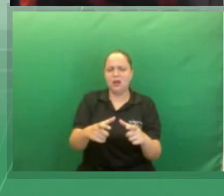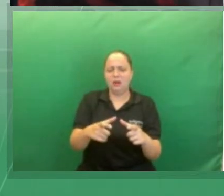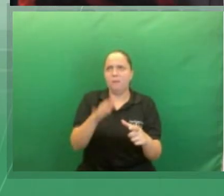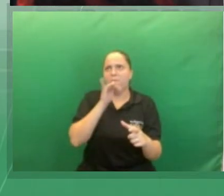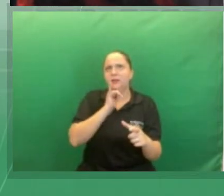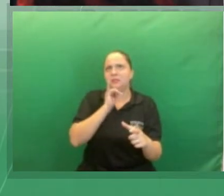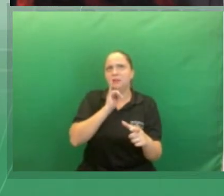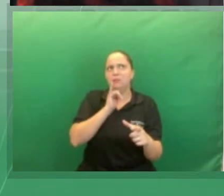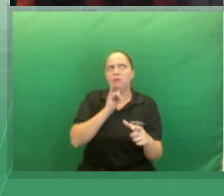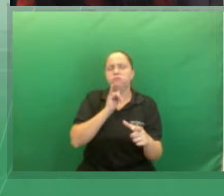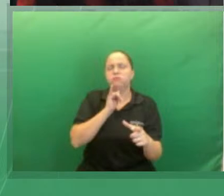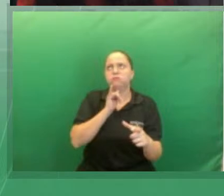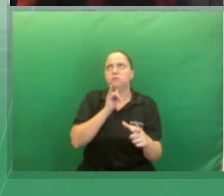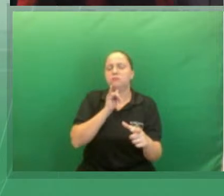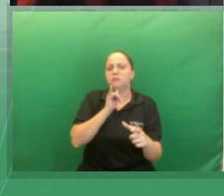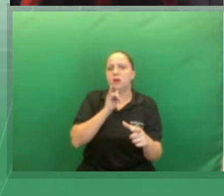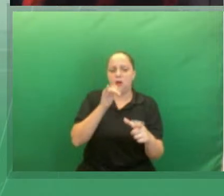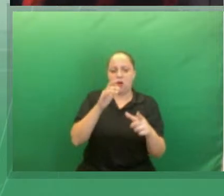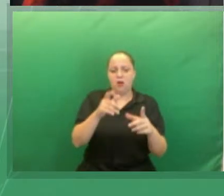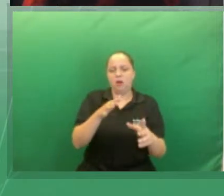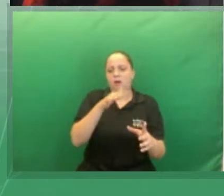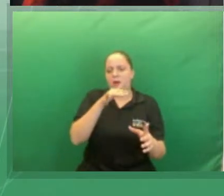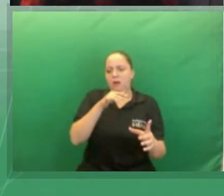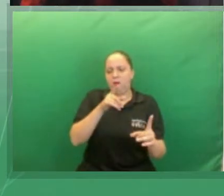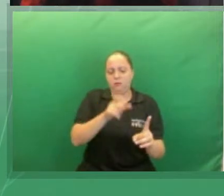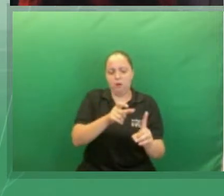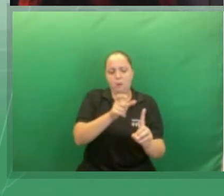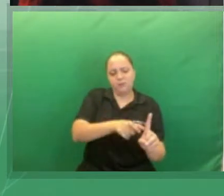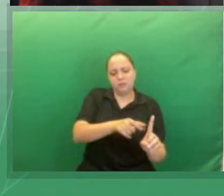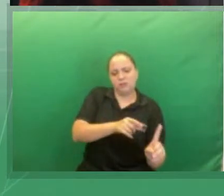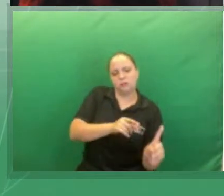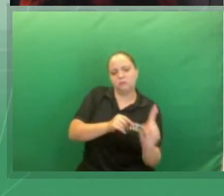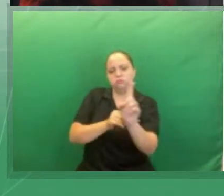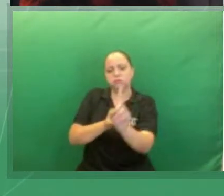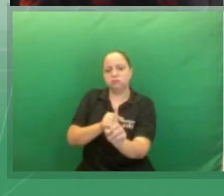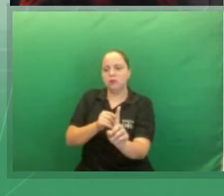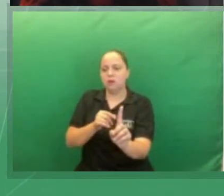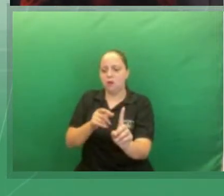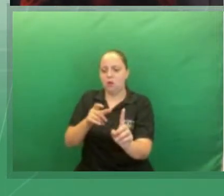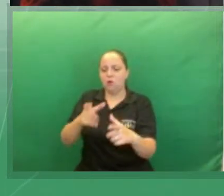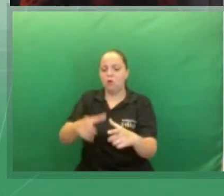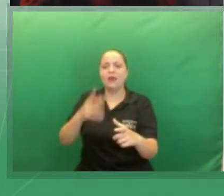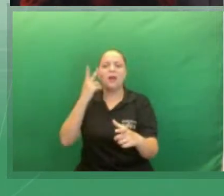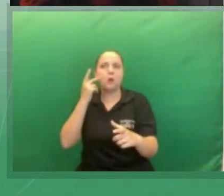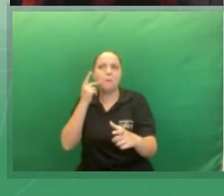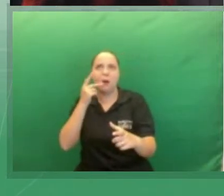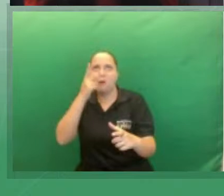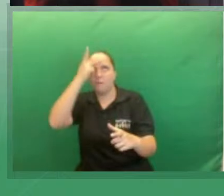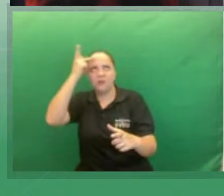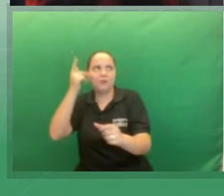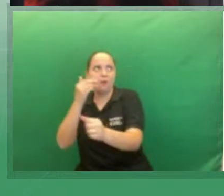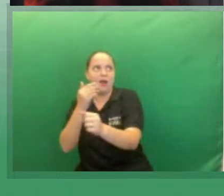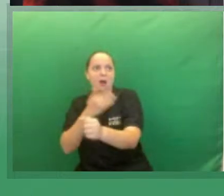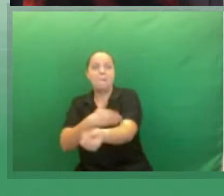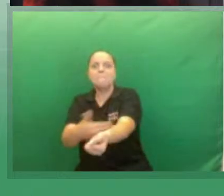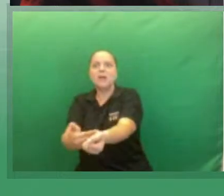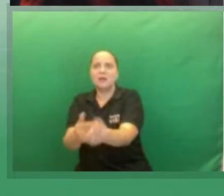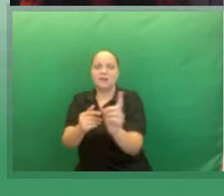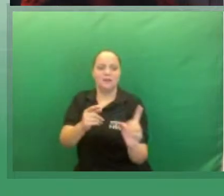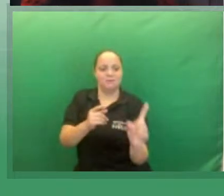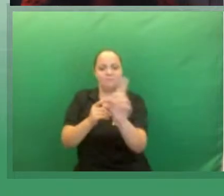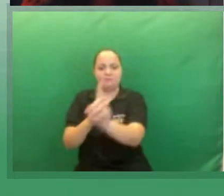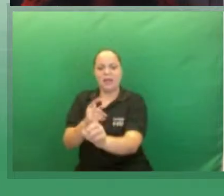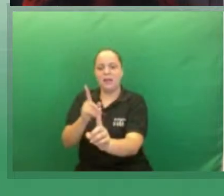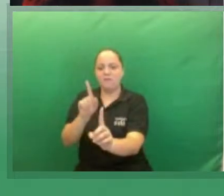Só que é necessário também um olhar atento e crítico para alguns pontos que eu percebi